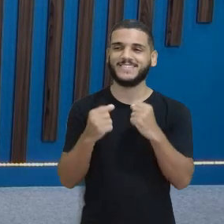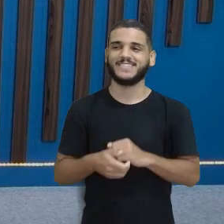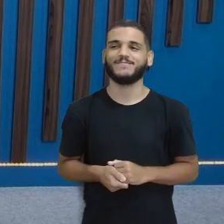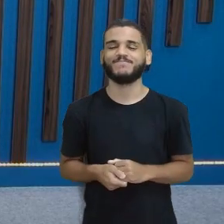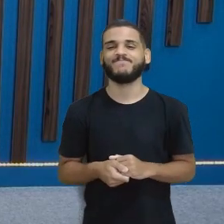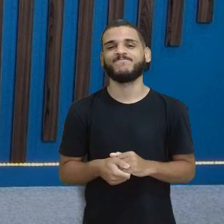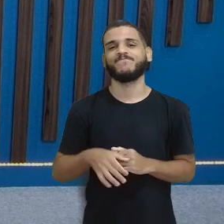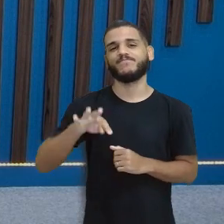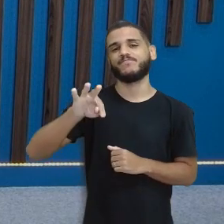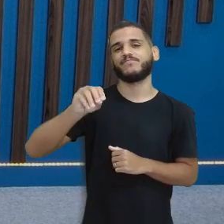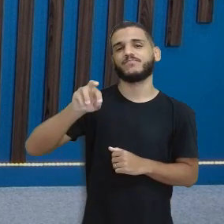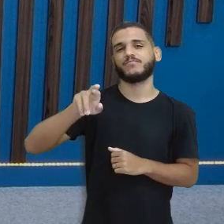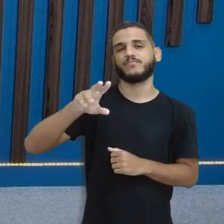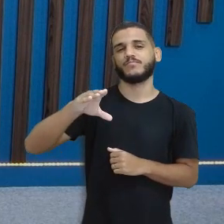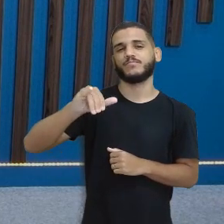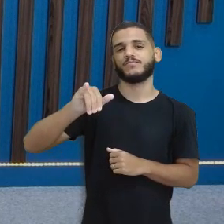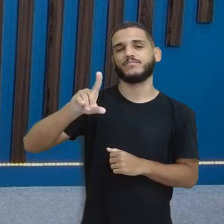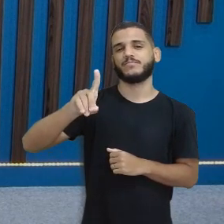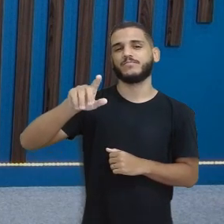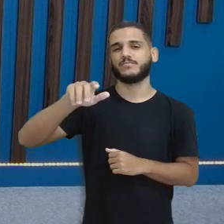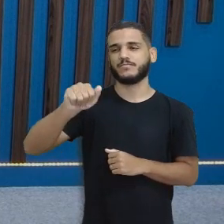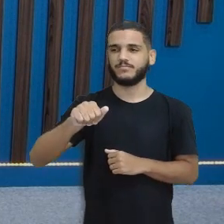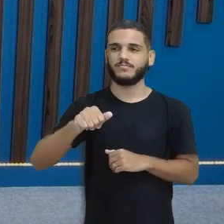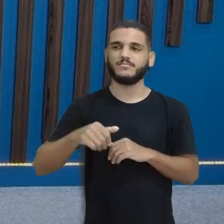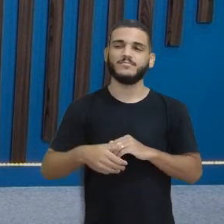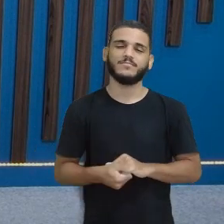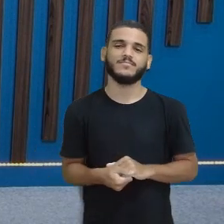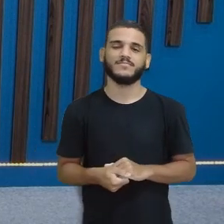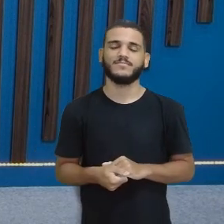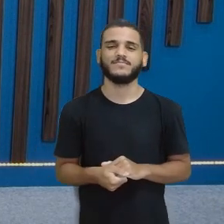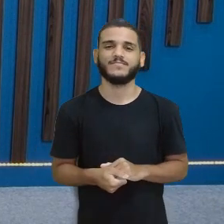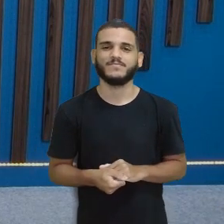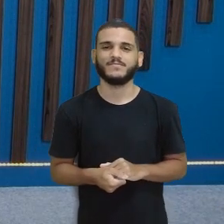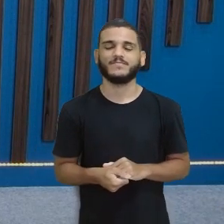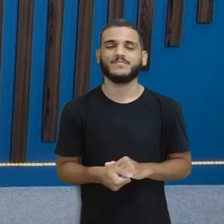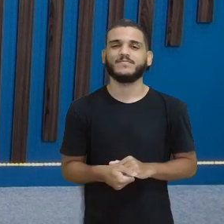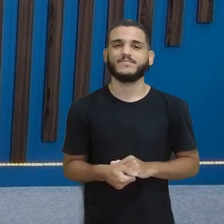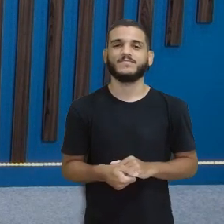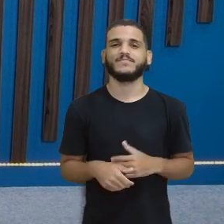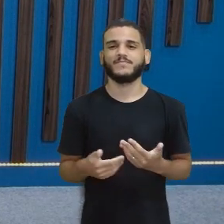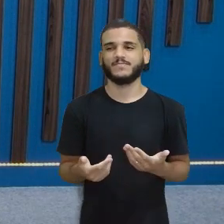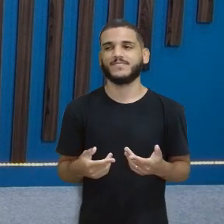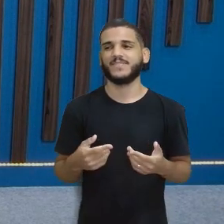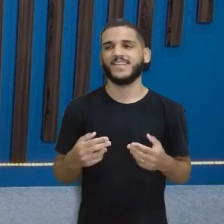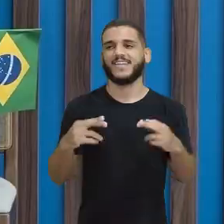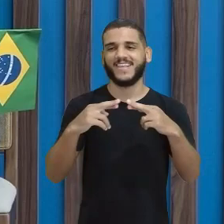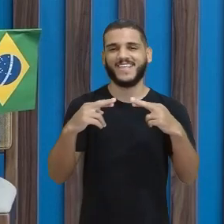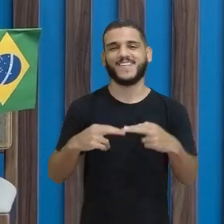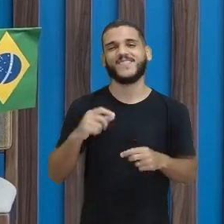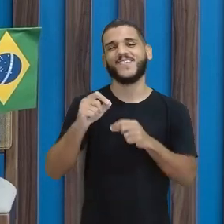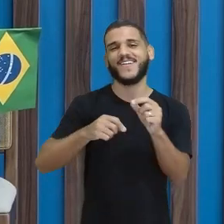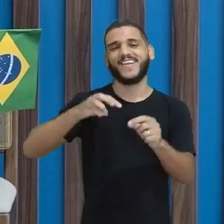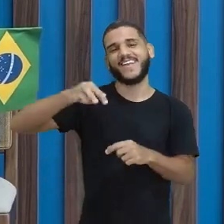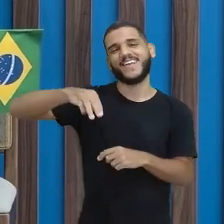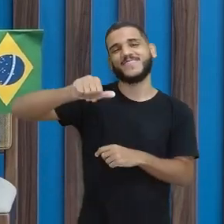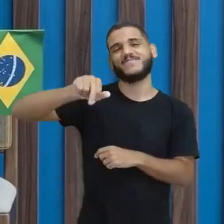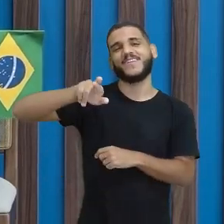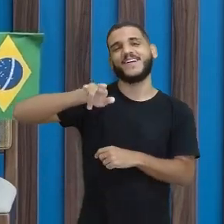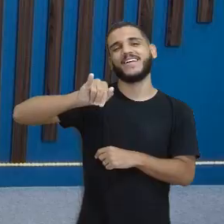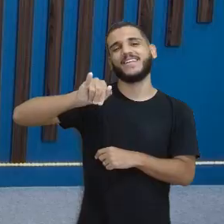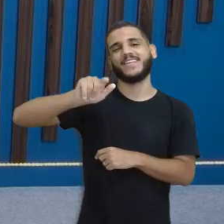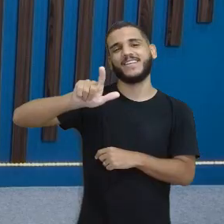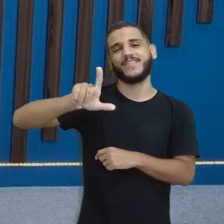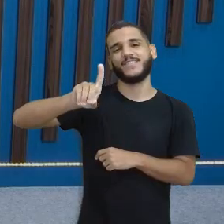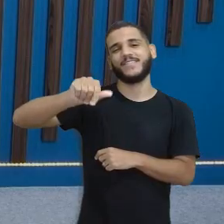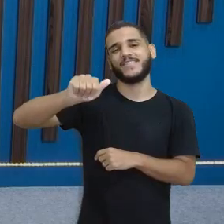Tocida Tocida Agora Tocida Marilda Olha